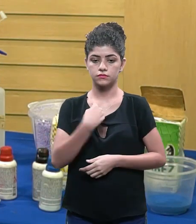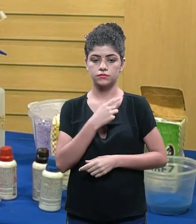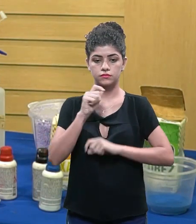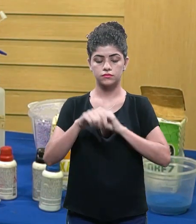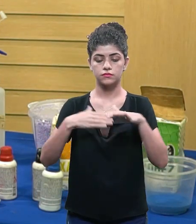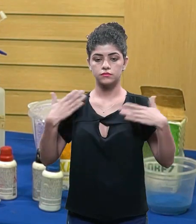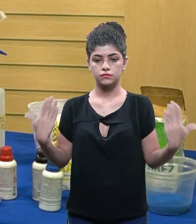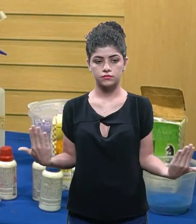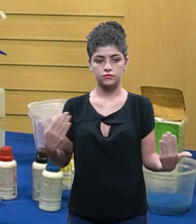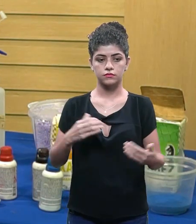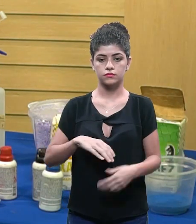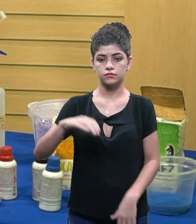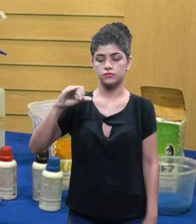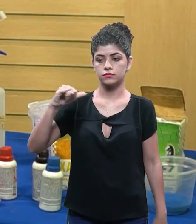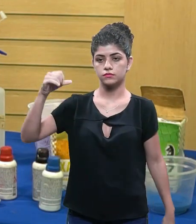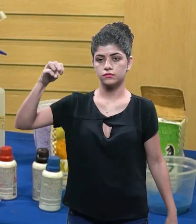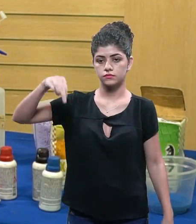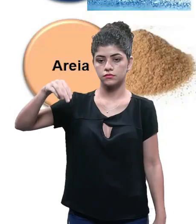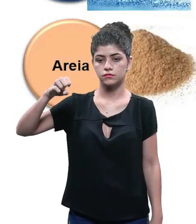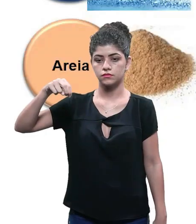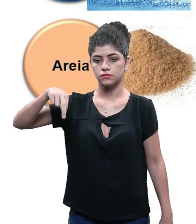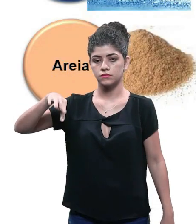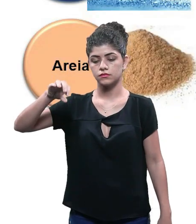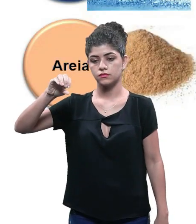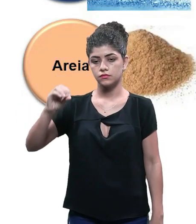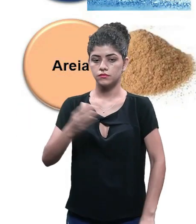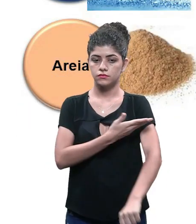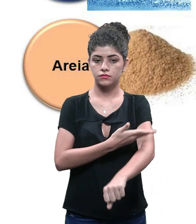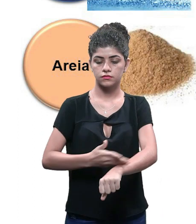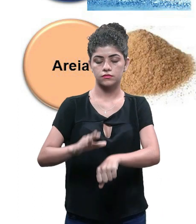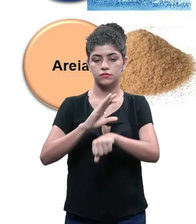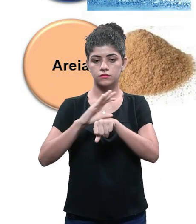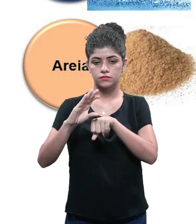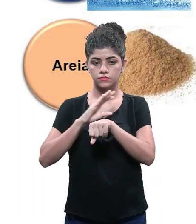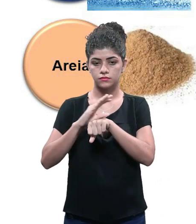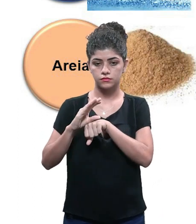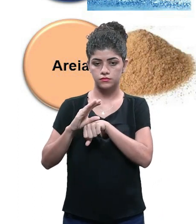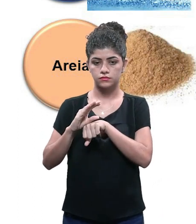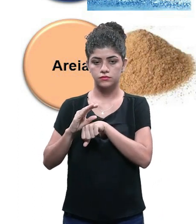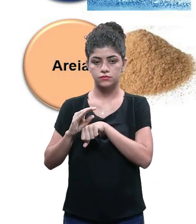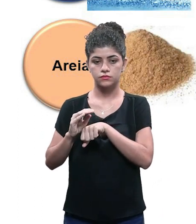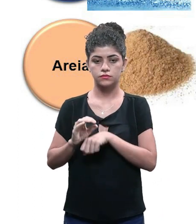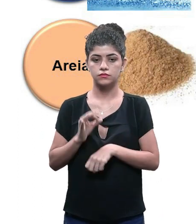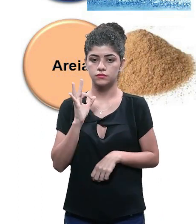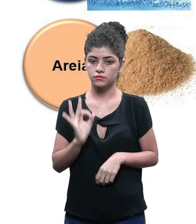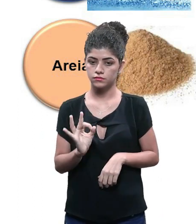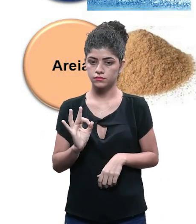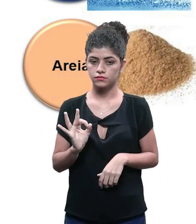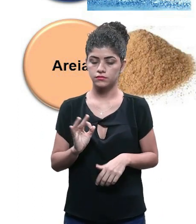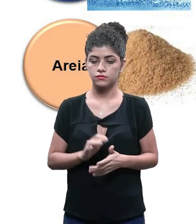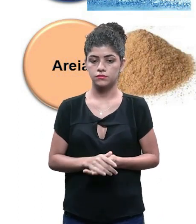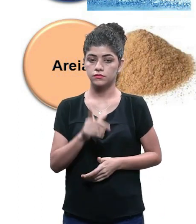materiais então nossos materiais vão ser cimento pode ser tanto cinza como cimento